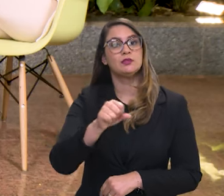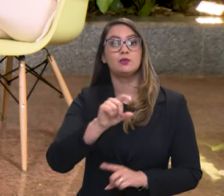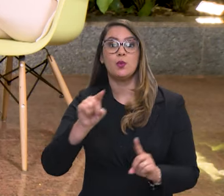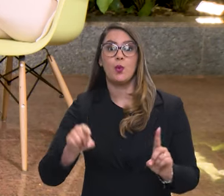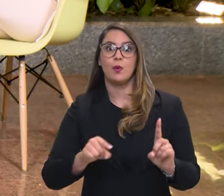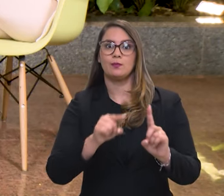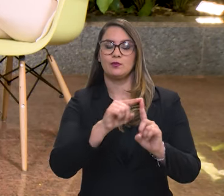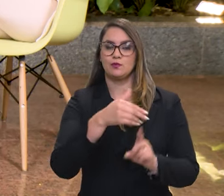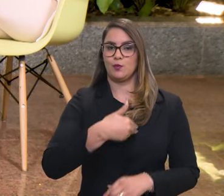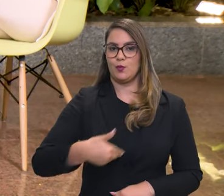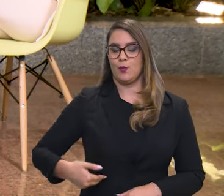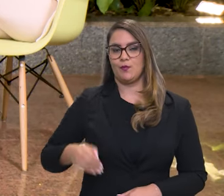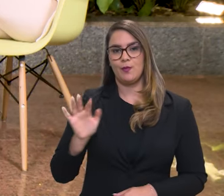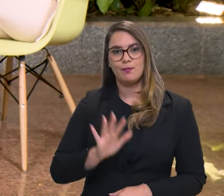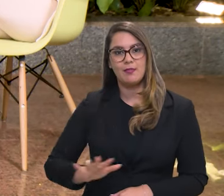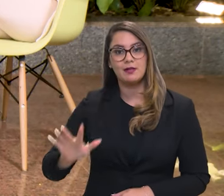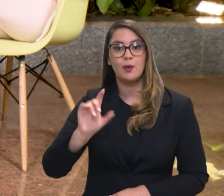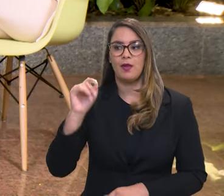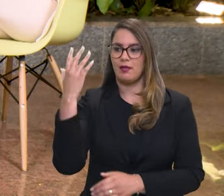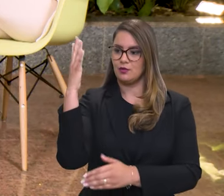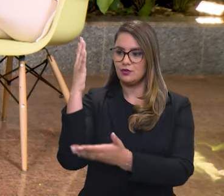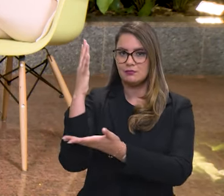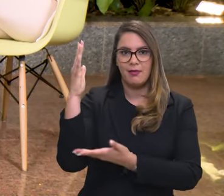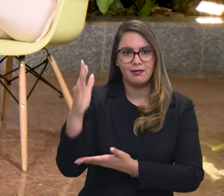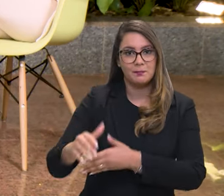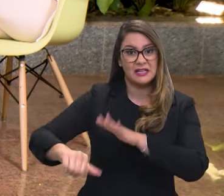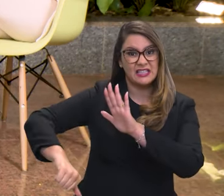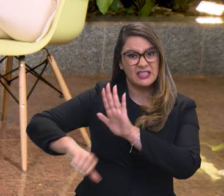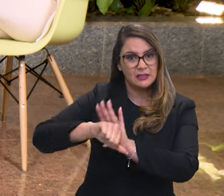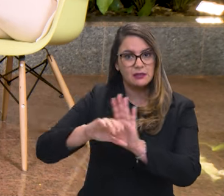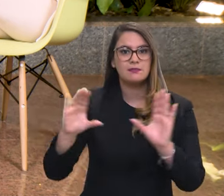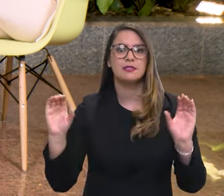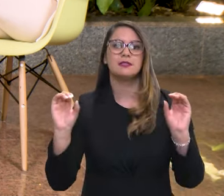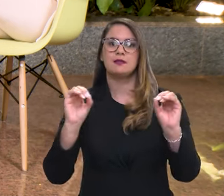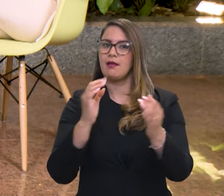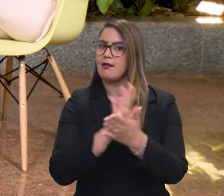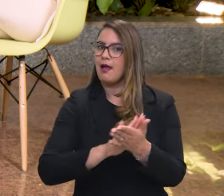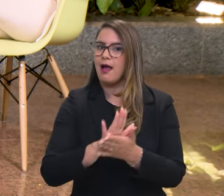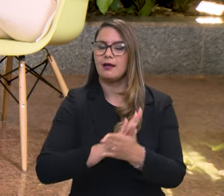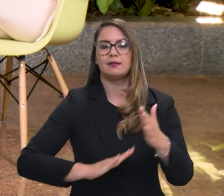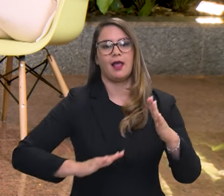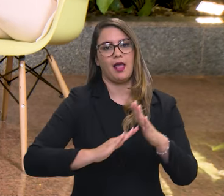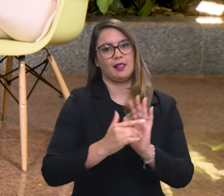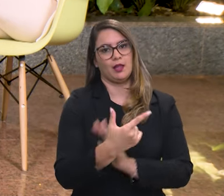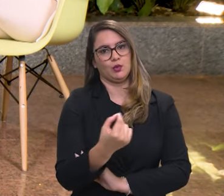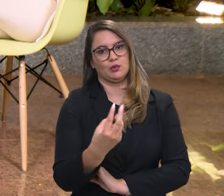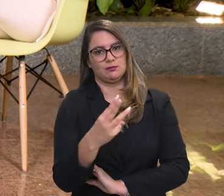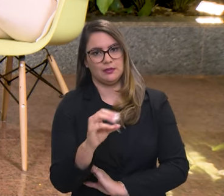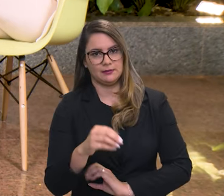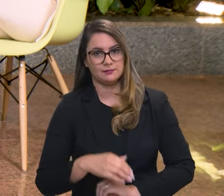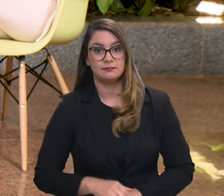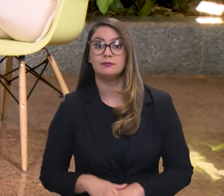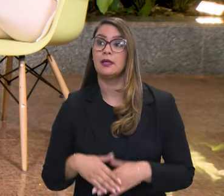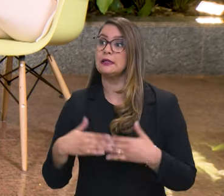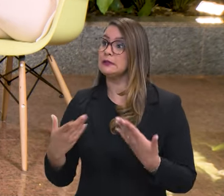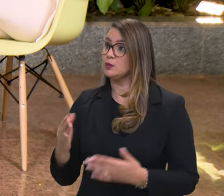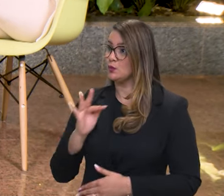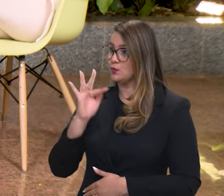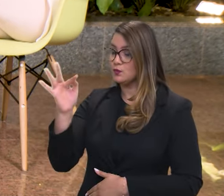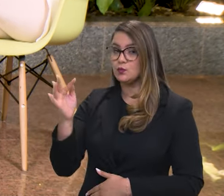desmatamento ilegal zero até 2030. Então, para o futuro, gente pode realmente aguardar isso,